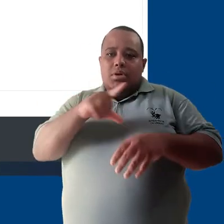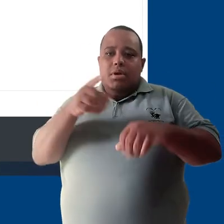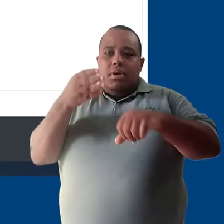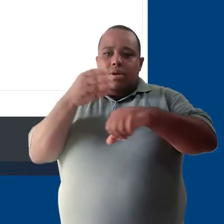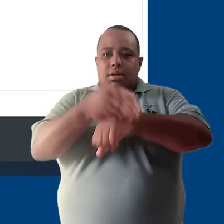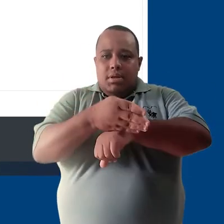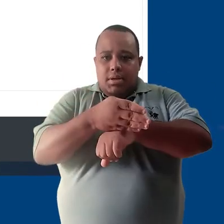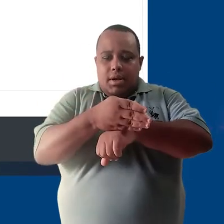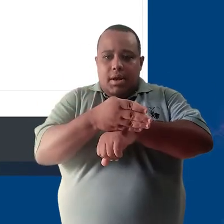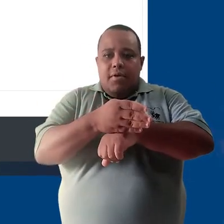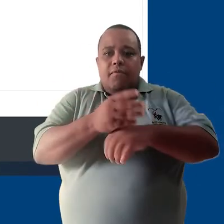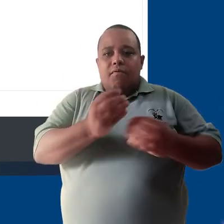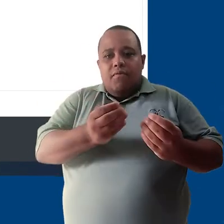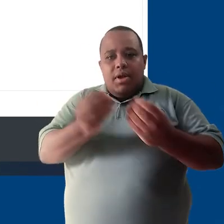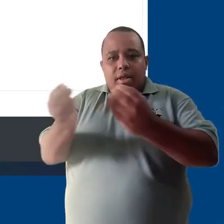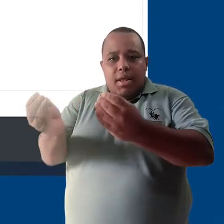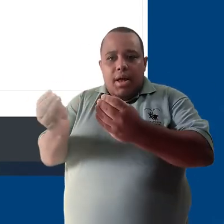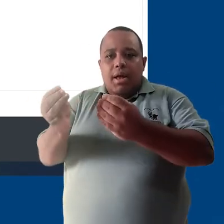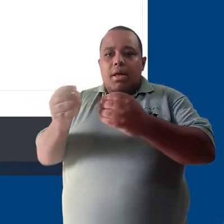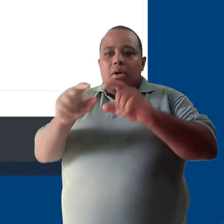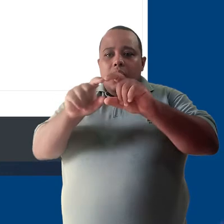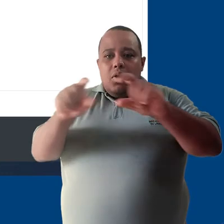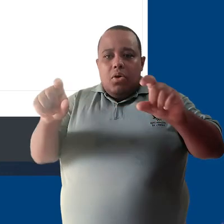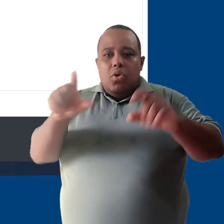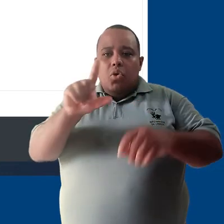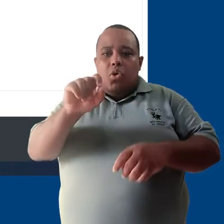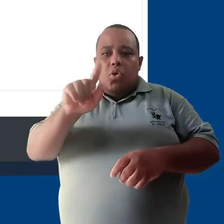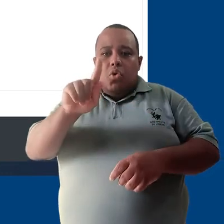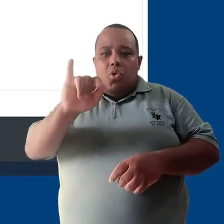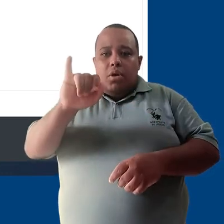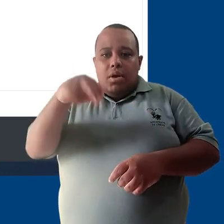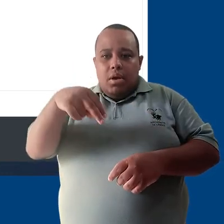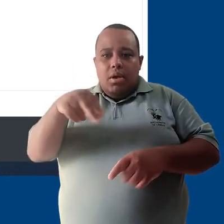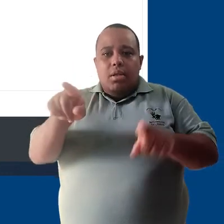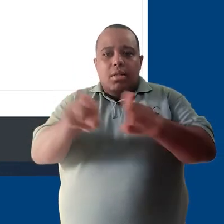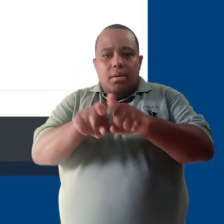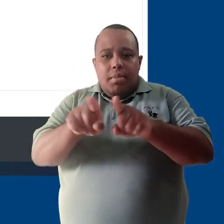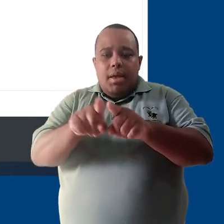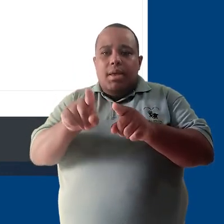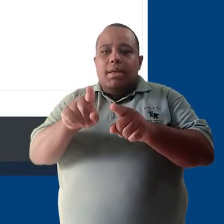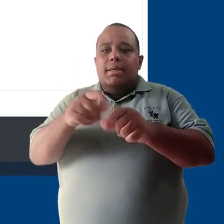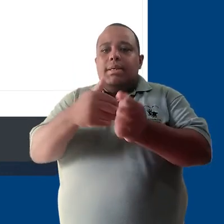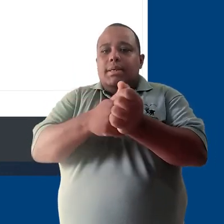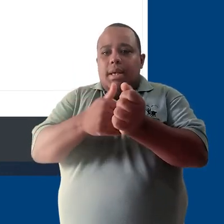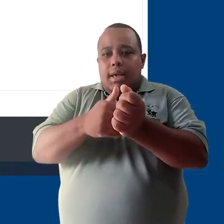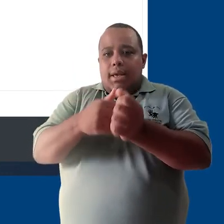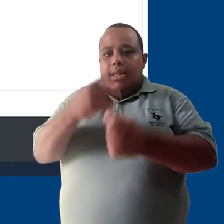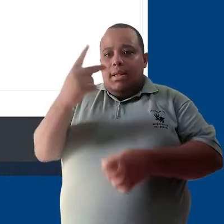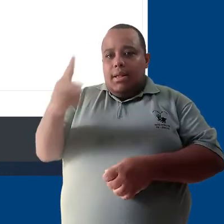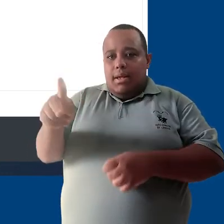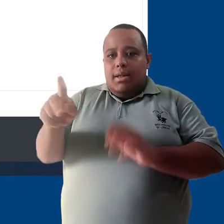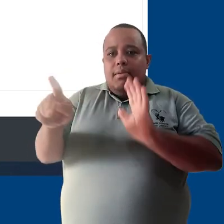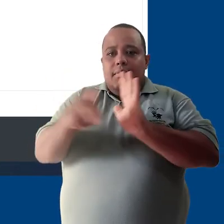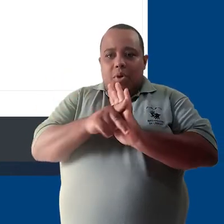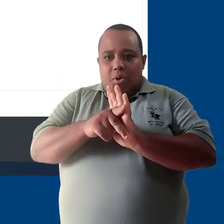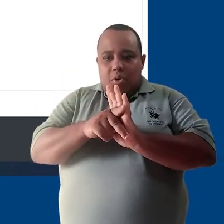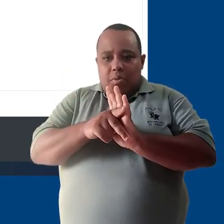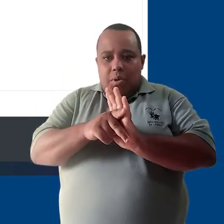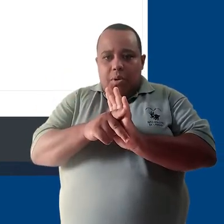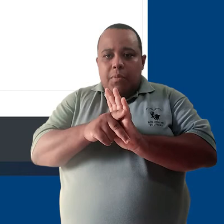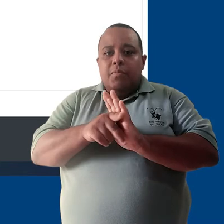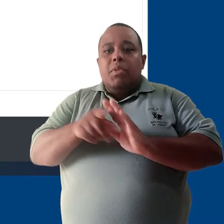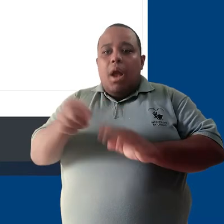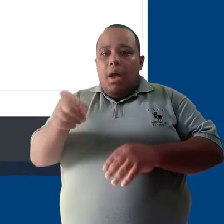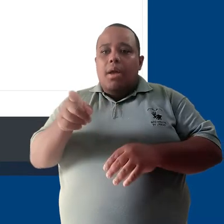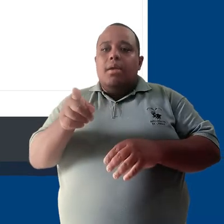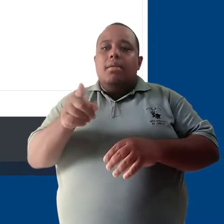único a este usuário, bem como fornecer uma associação de usuário da EAD a este usuário,